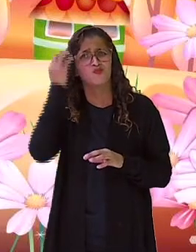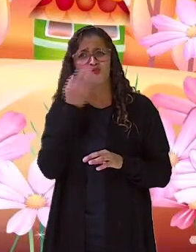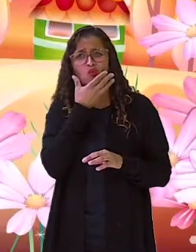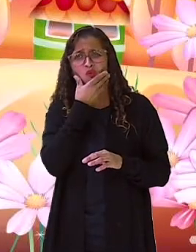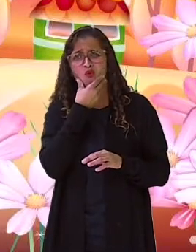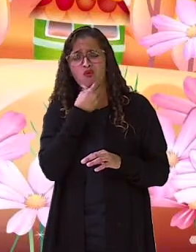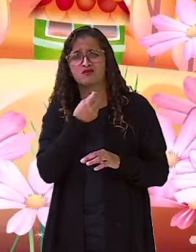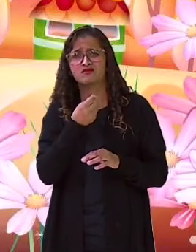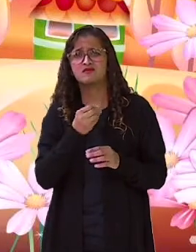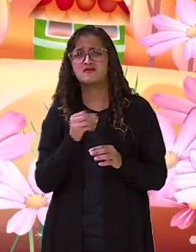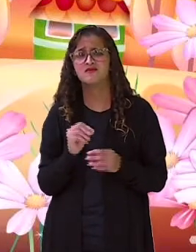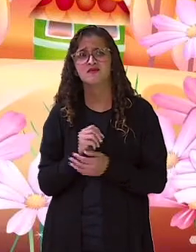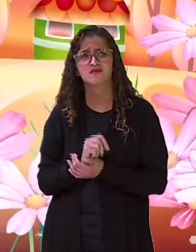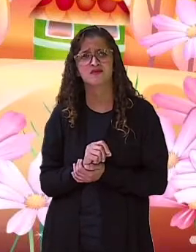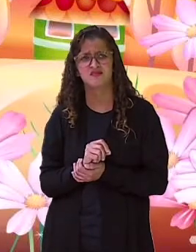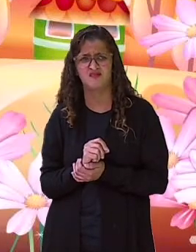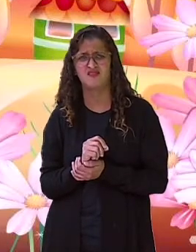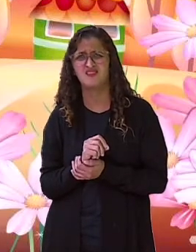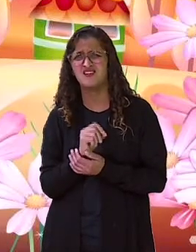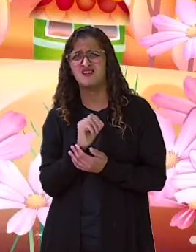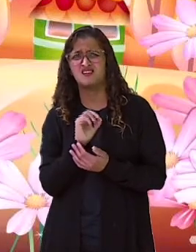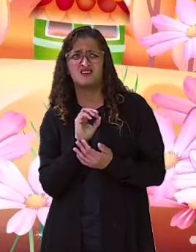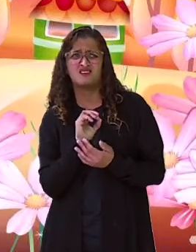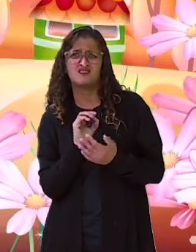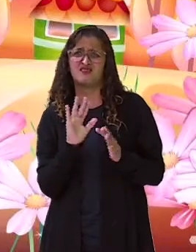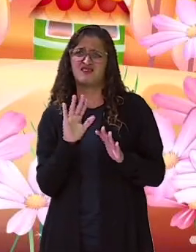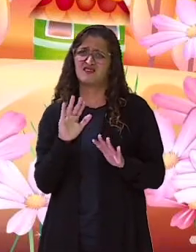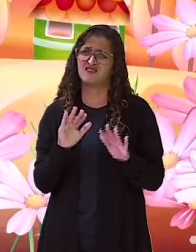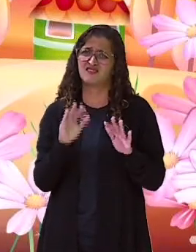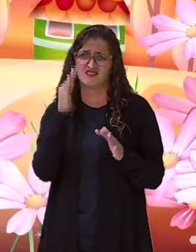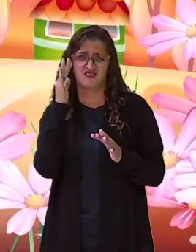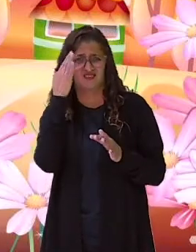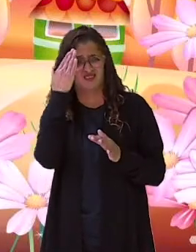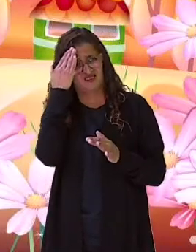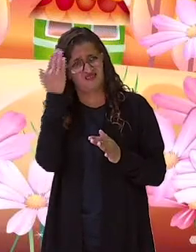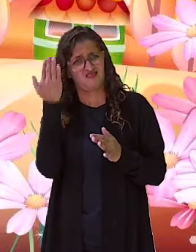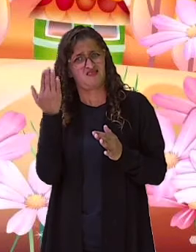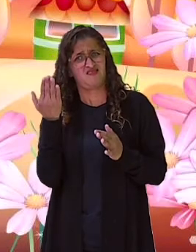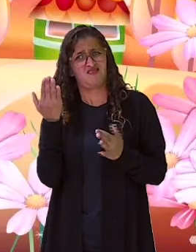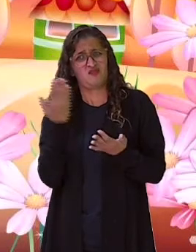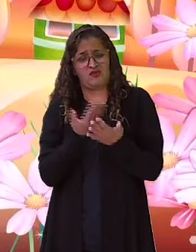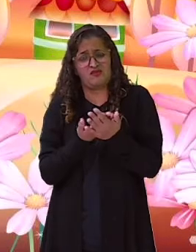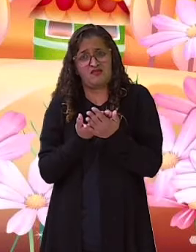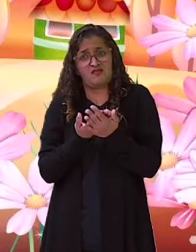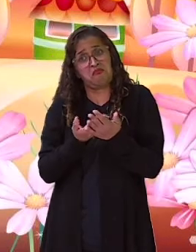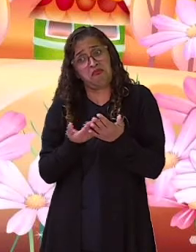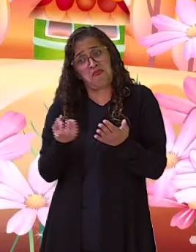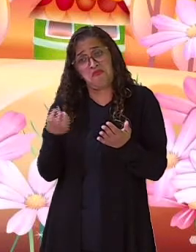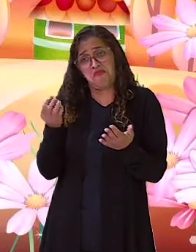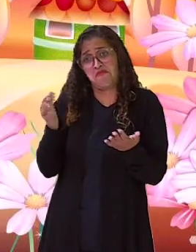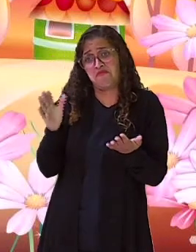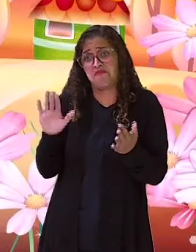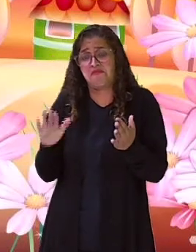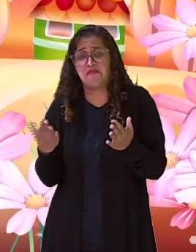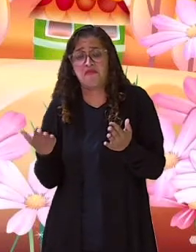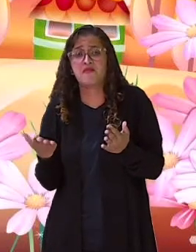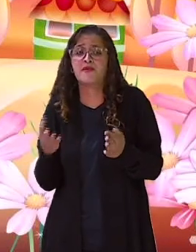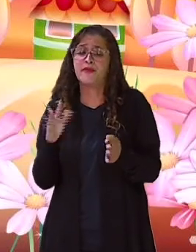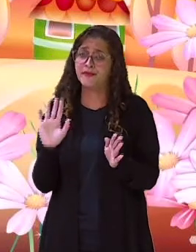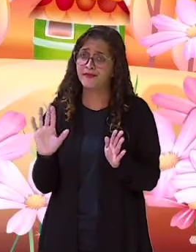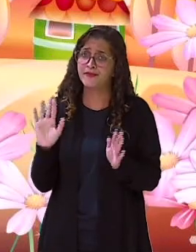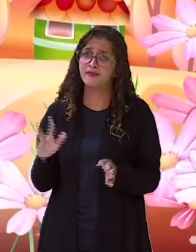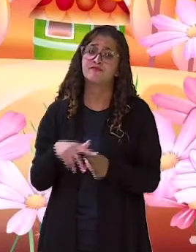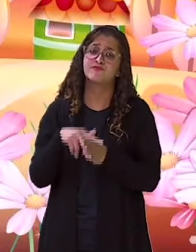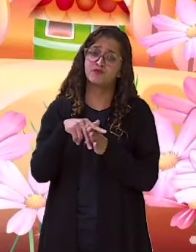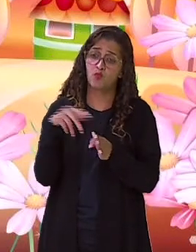Confuso, quase descrente, o homem se despediu, montou no burro e, sem nada nas mãos, foi